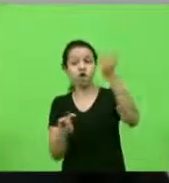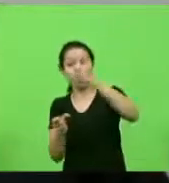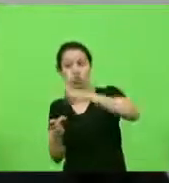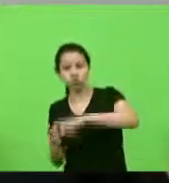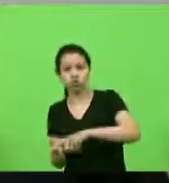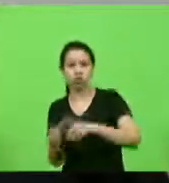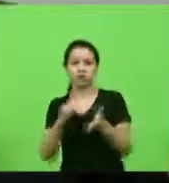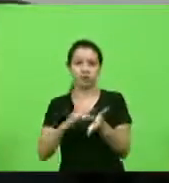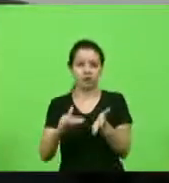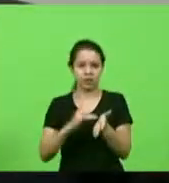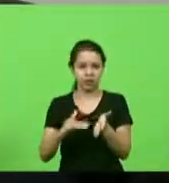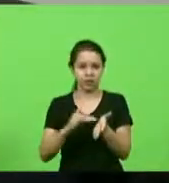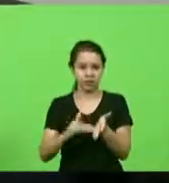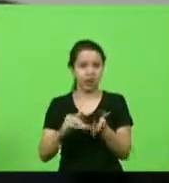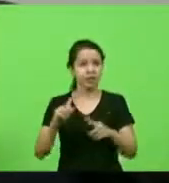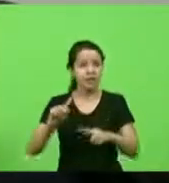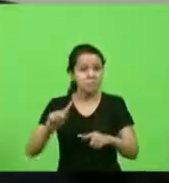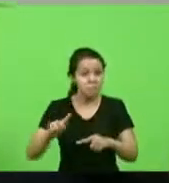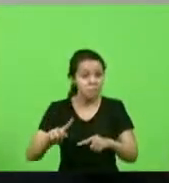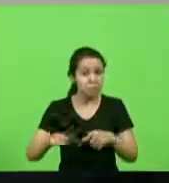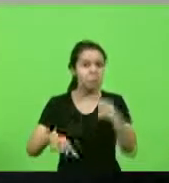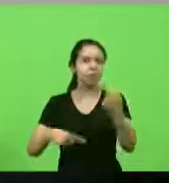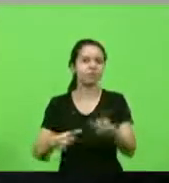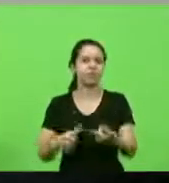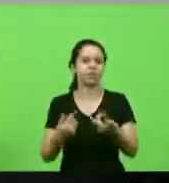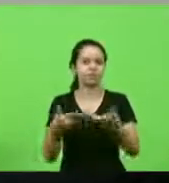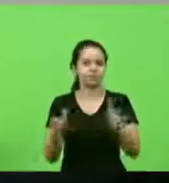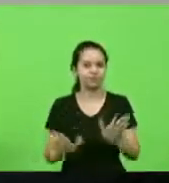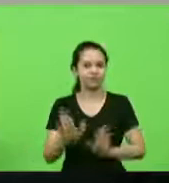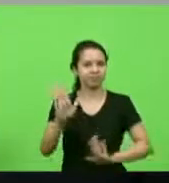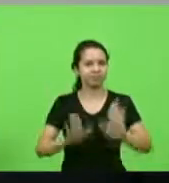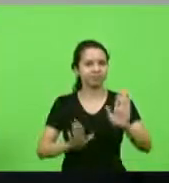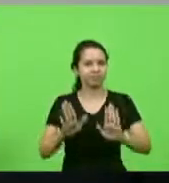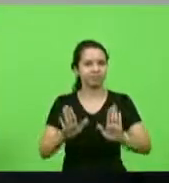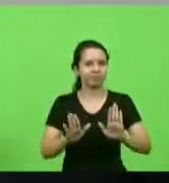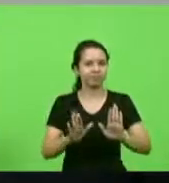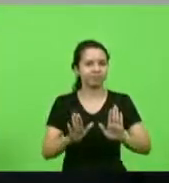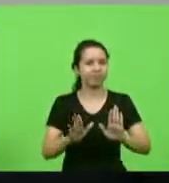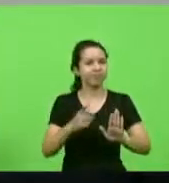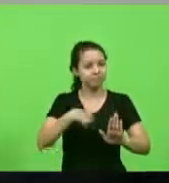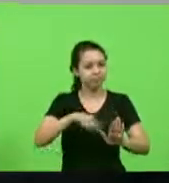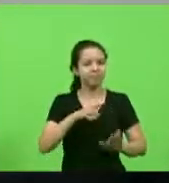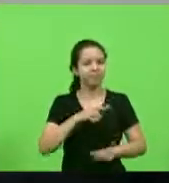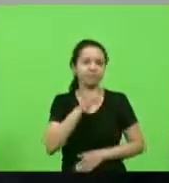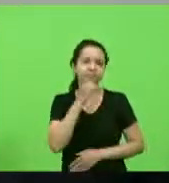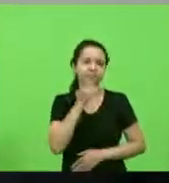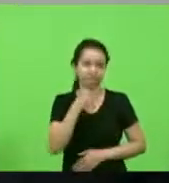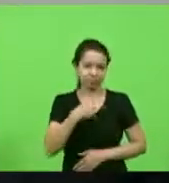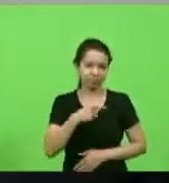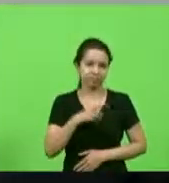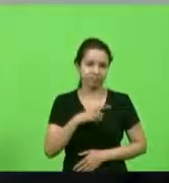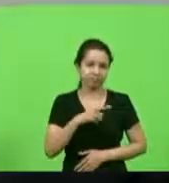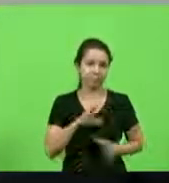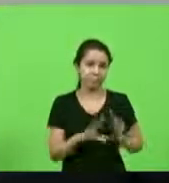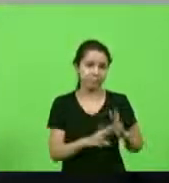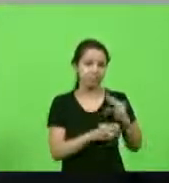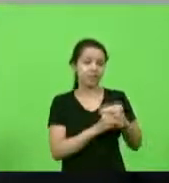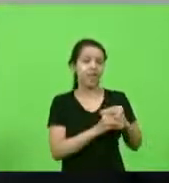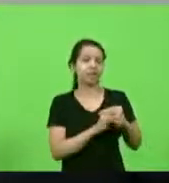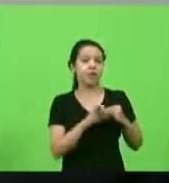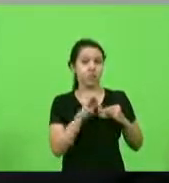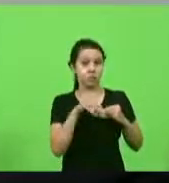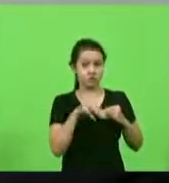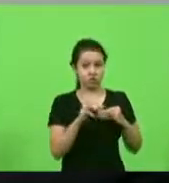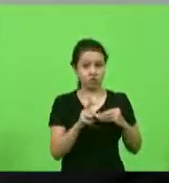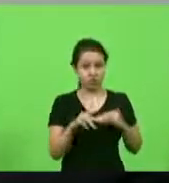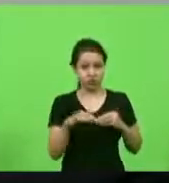abrir licitação nós temos emendas por exemplo eu tenho emendas impositivas do ano passado que